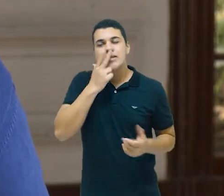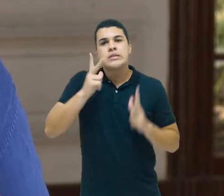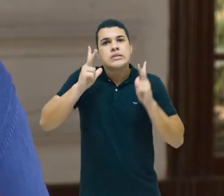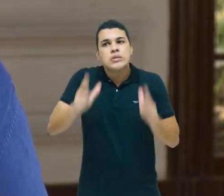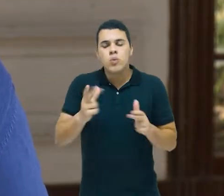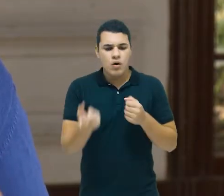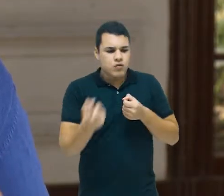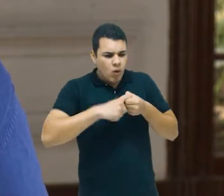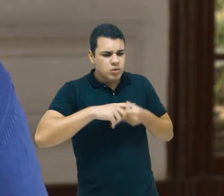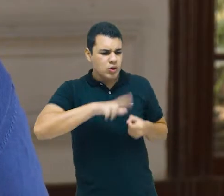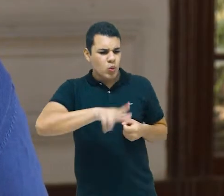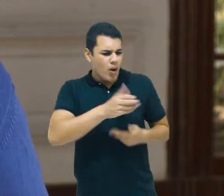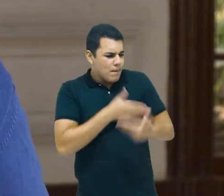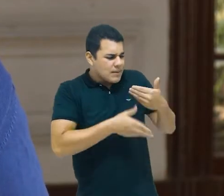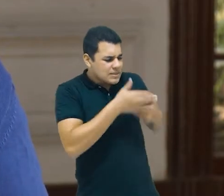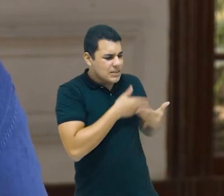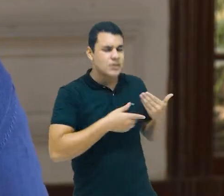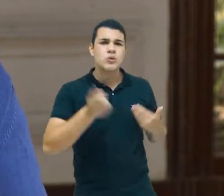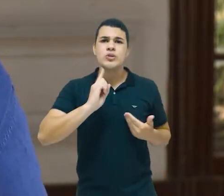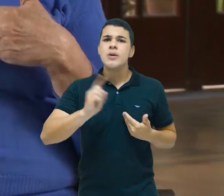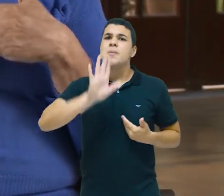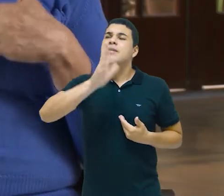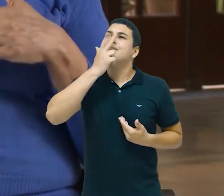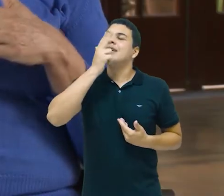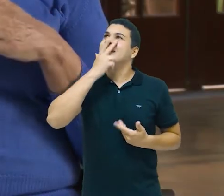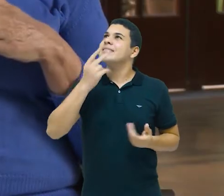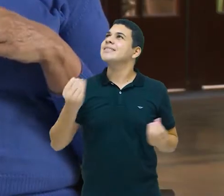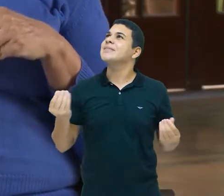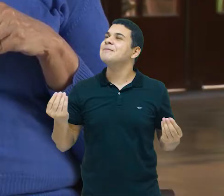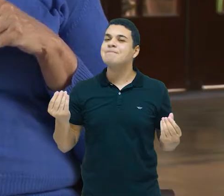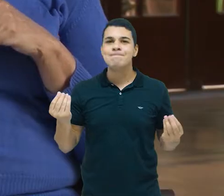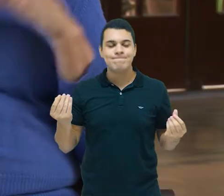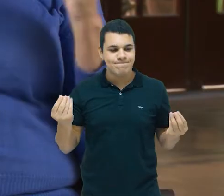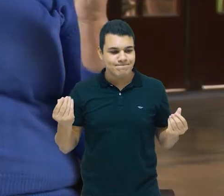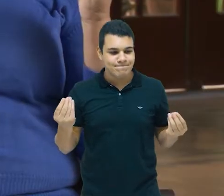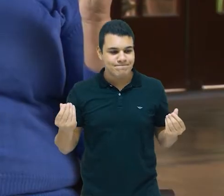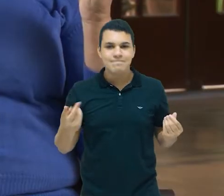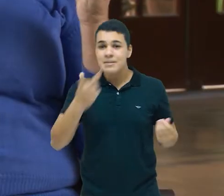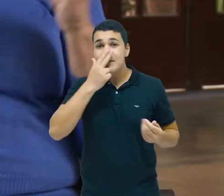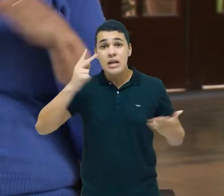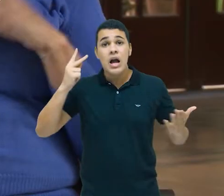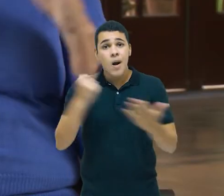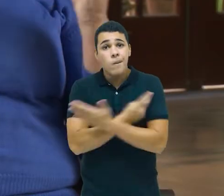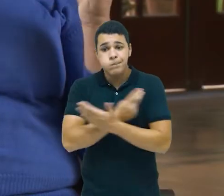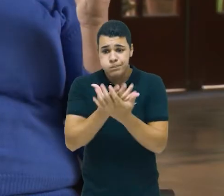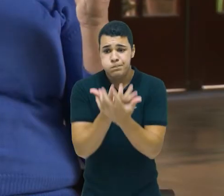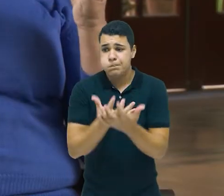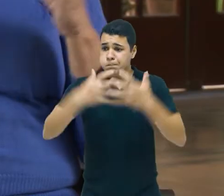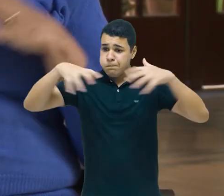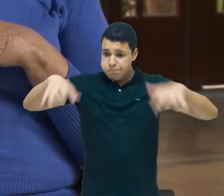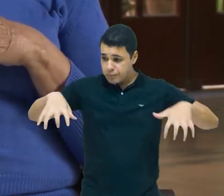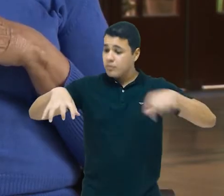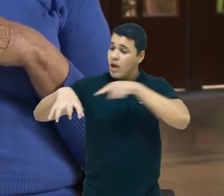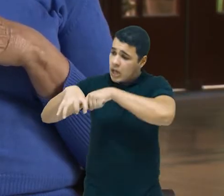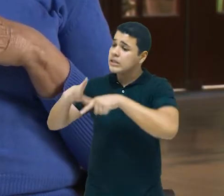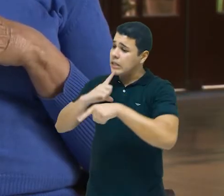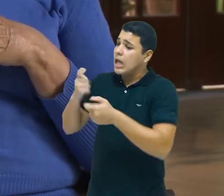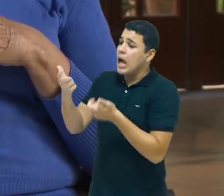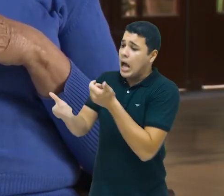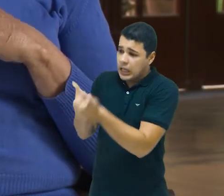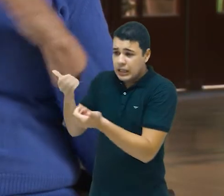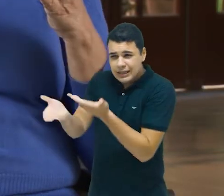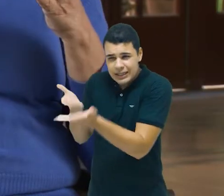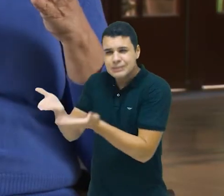nem uma volta ao passado, nos condenando a um apartheid, um apartheid na saúde, eu